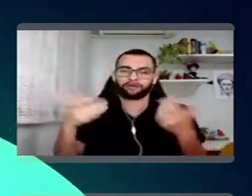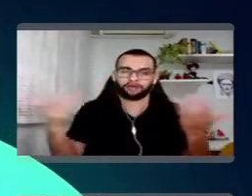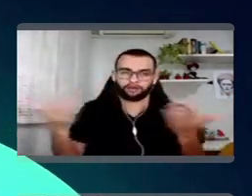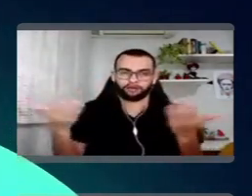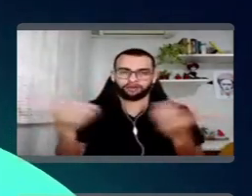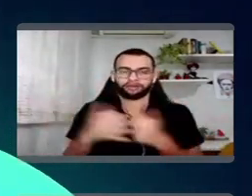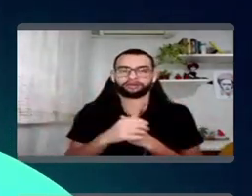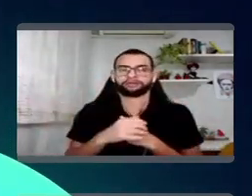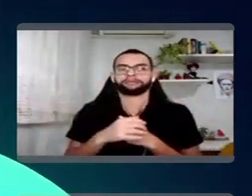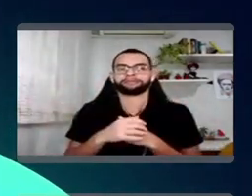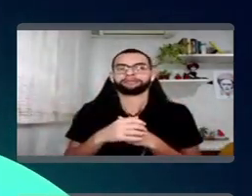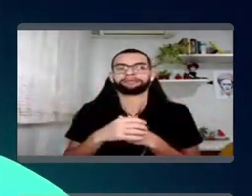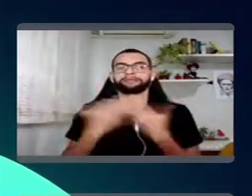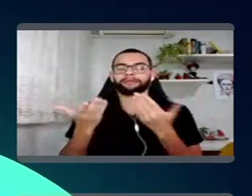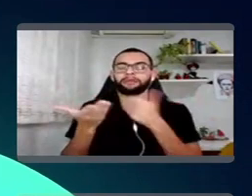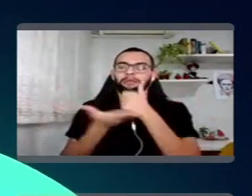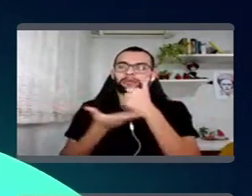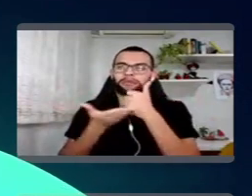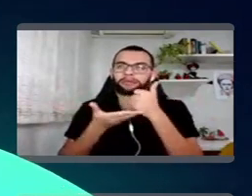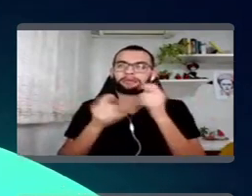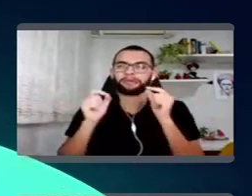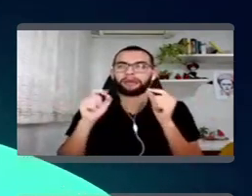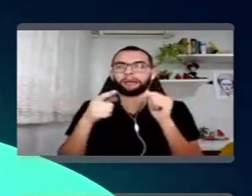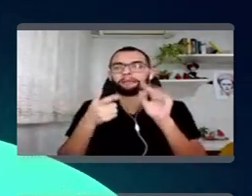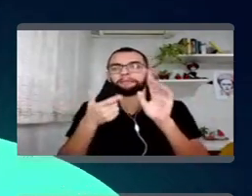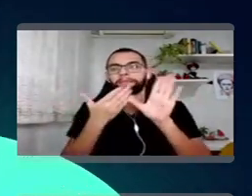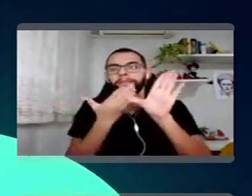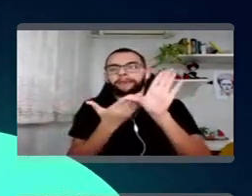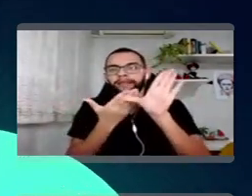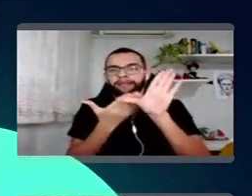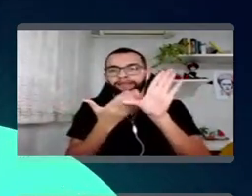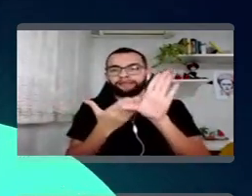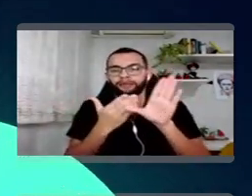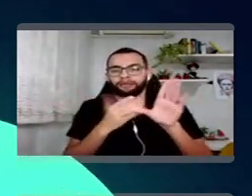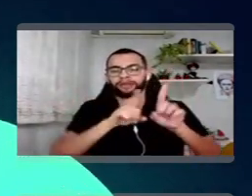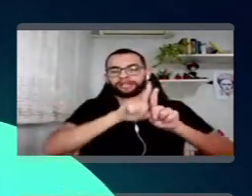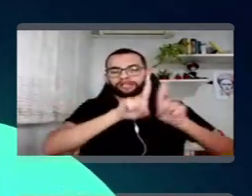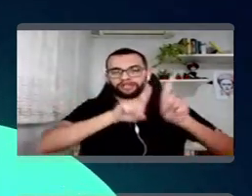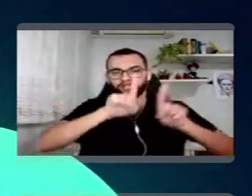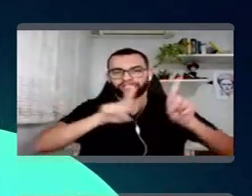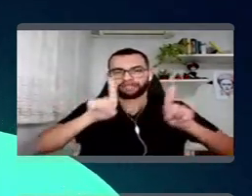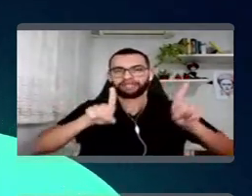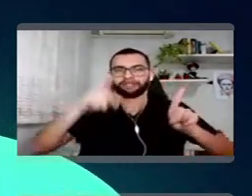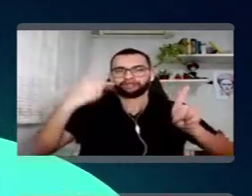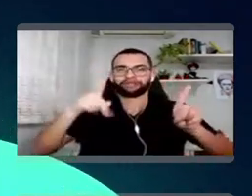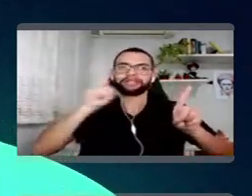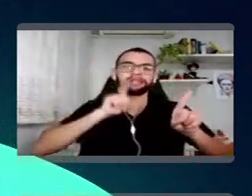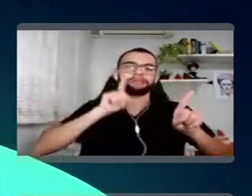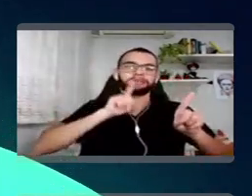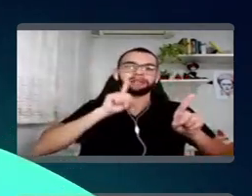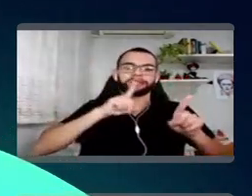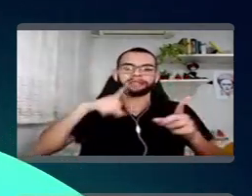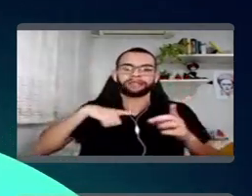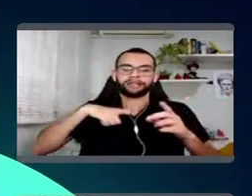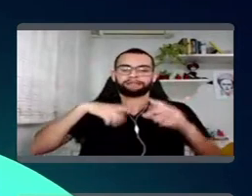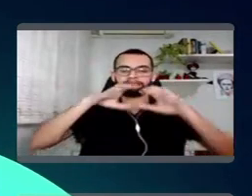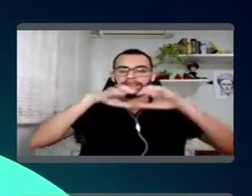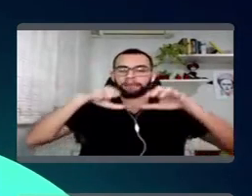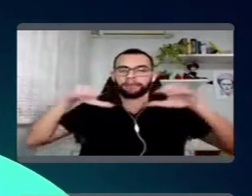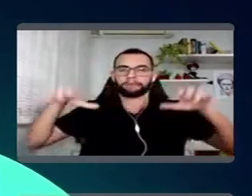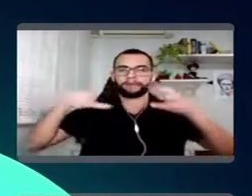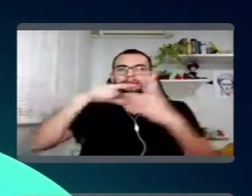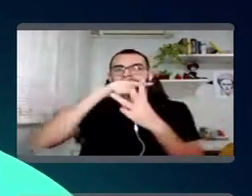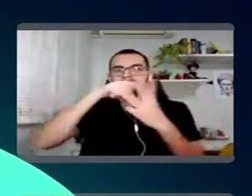dentro. Tá? Então, basicamente, hoje a plataforma de dados aqui da Americana, ela é dividida em três grandes áreas, tá?